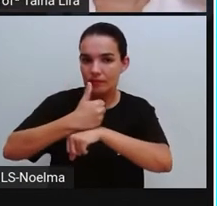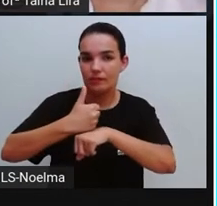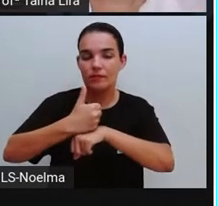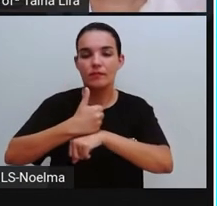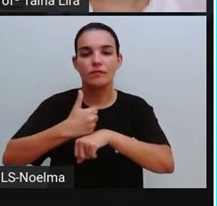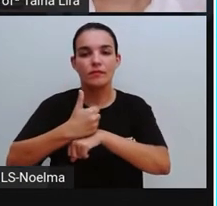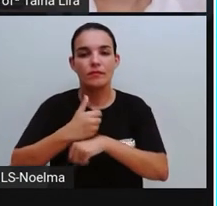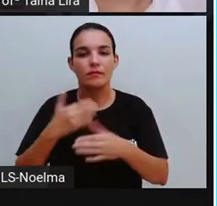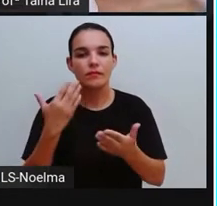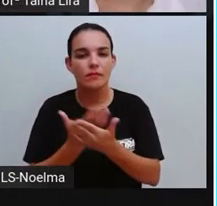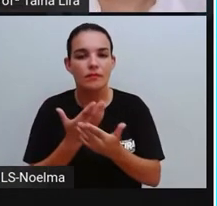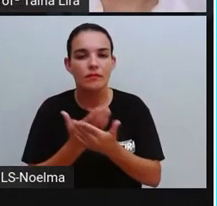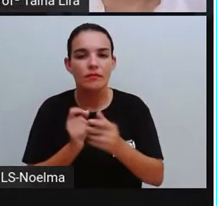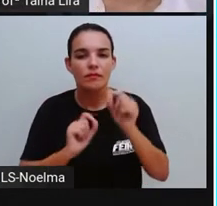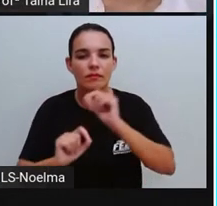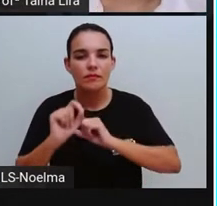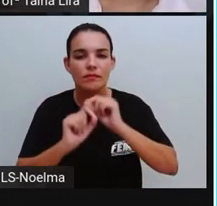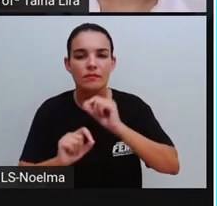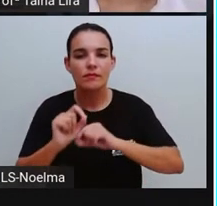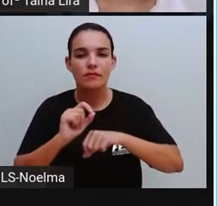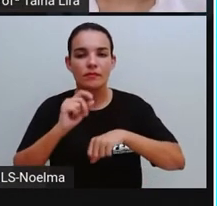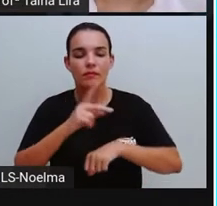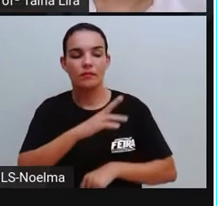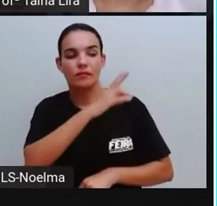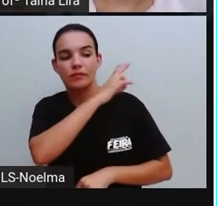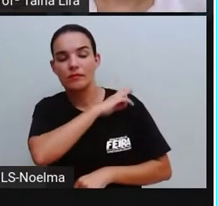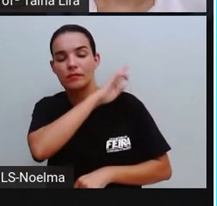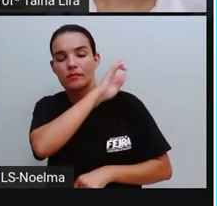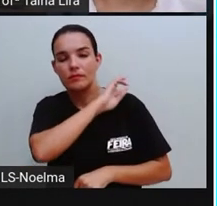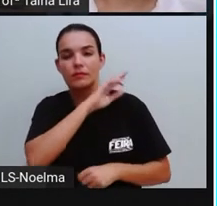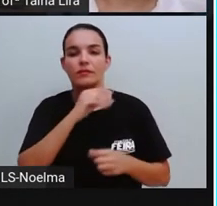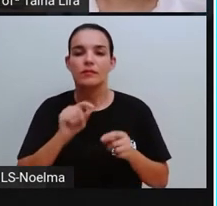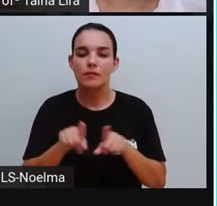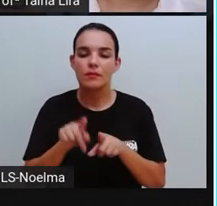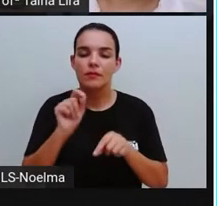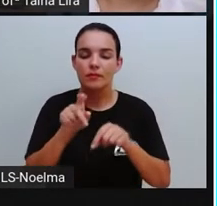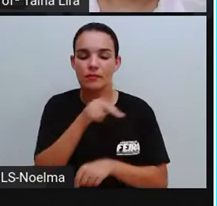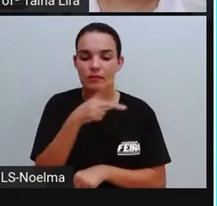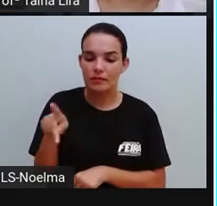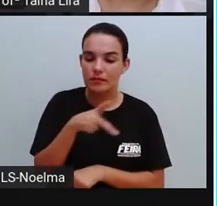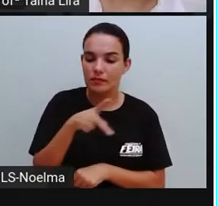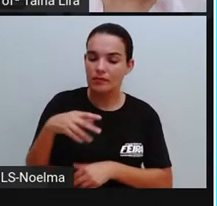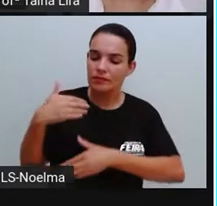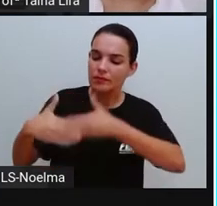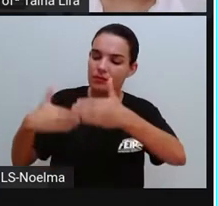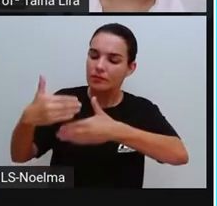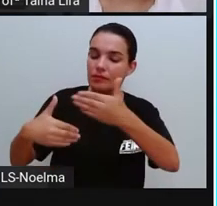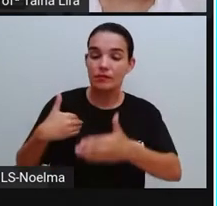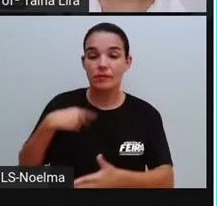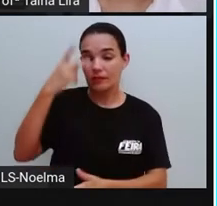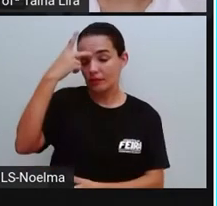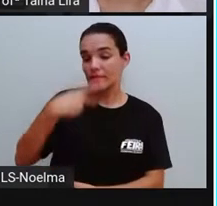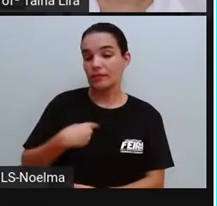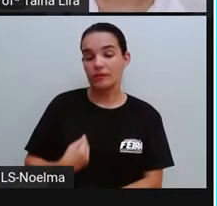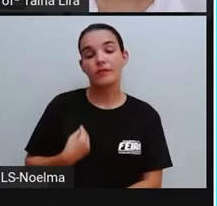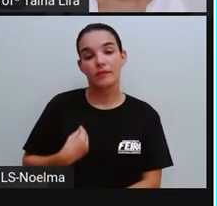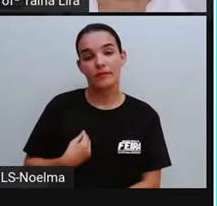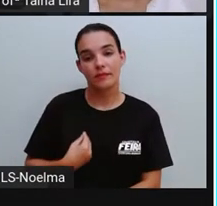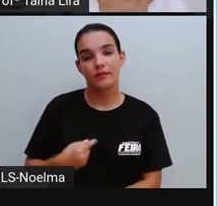que eu estudei pedagogia, que eu sou professora. E depois eu comecei a falar algumas coisas ali sobre mim, tá?